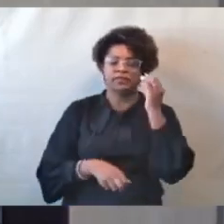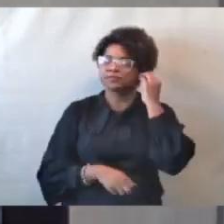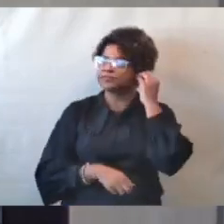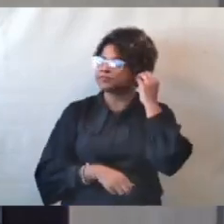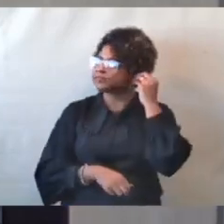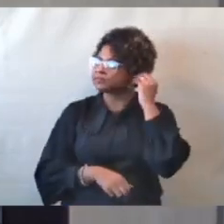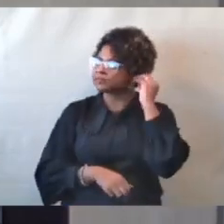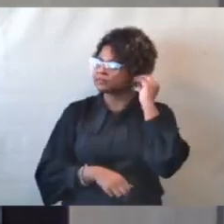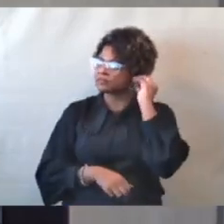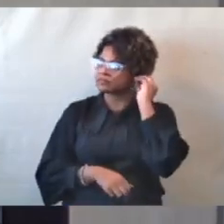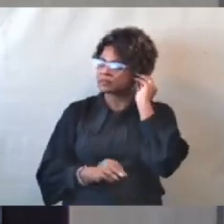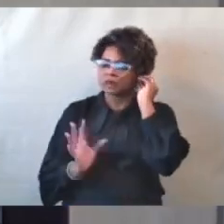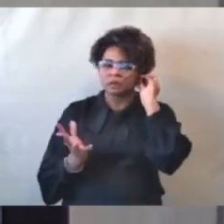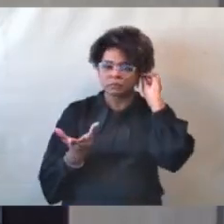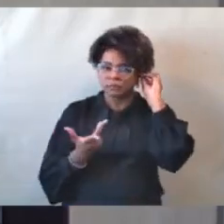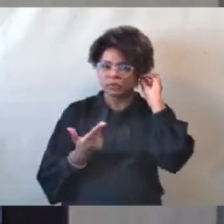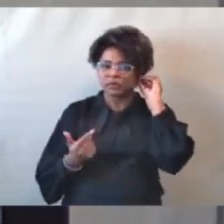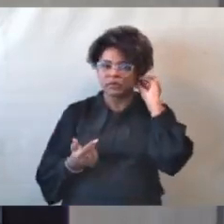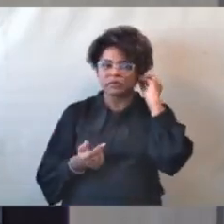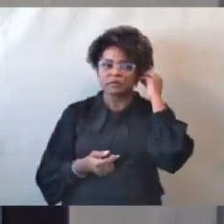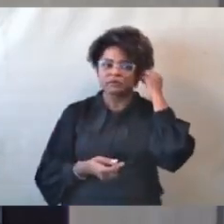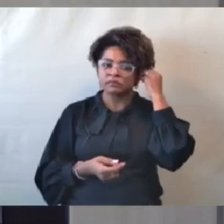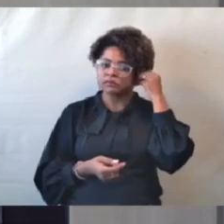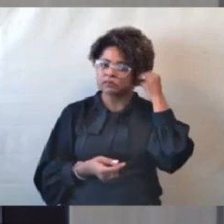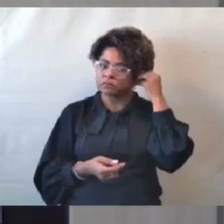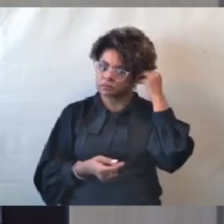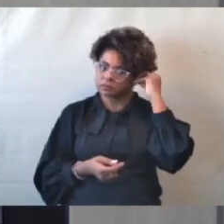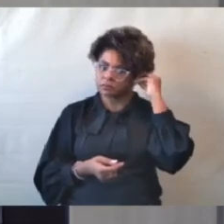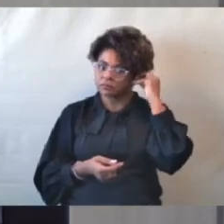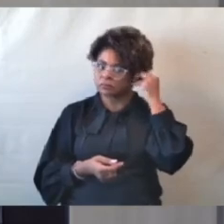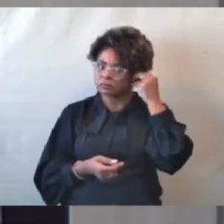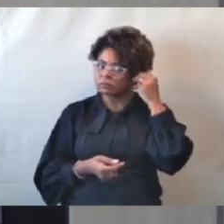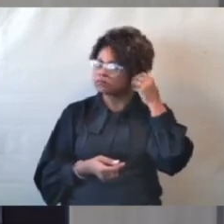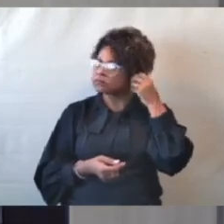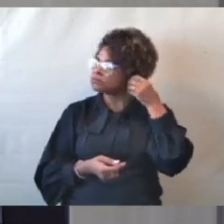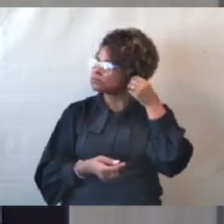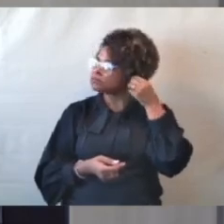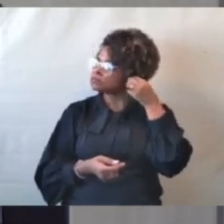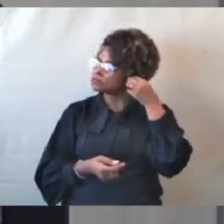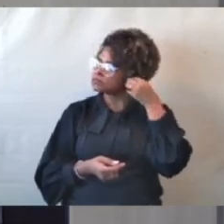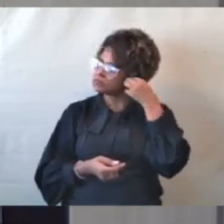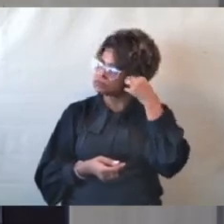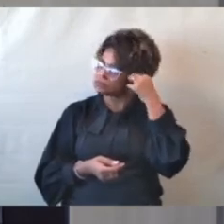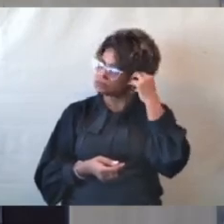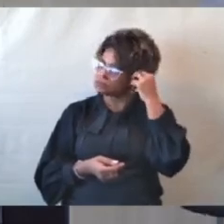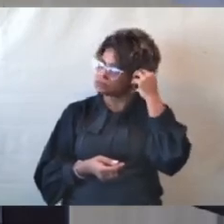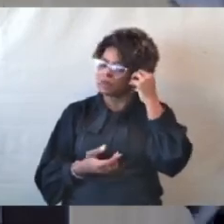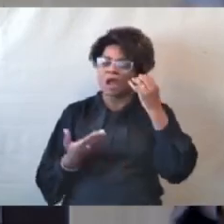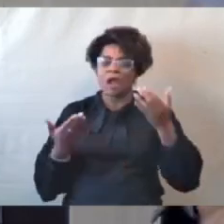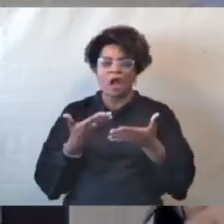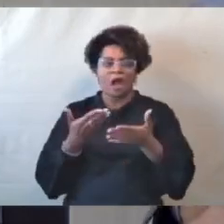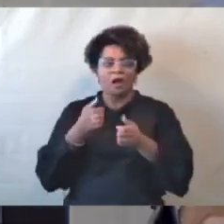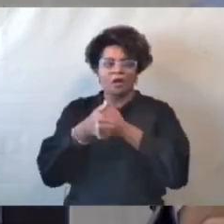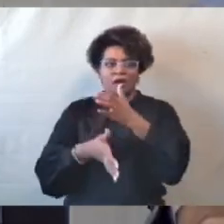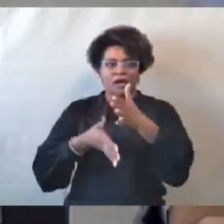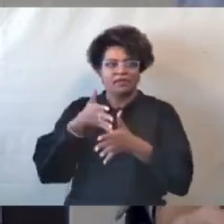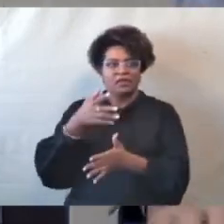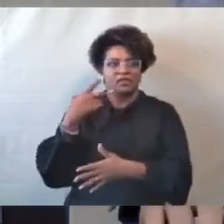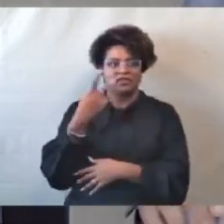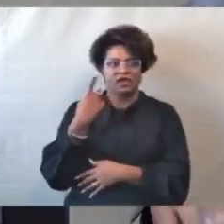Perfeito? Então, eu passo a palavra ao vereador Braul Lara para os seus questionamentos.